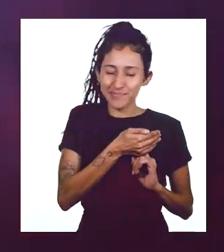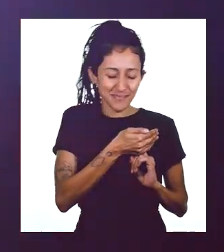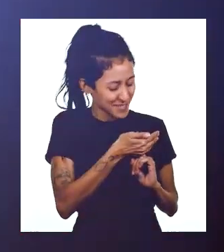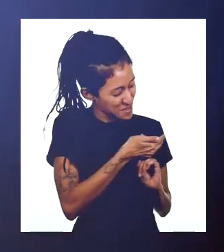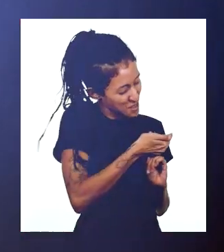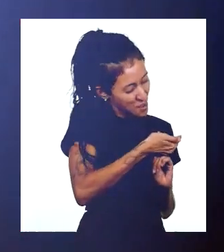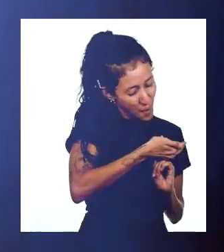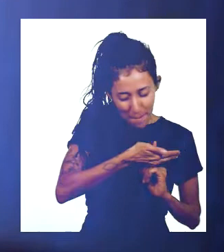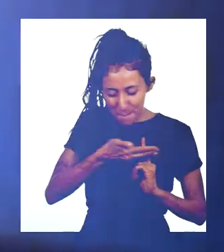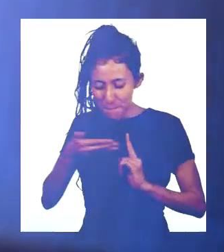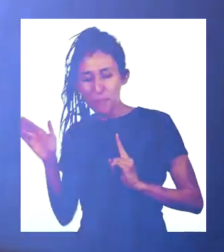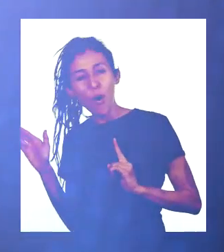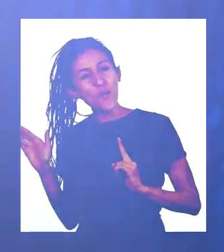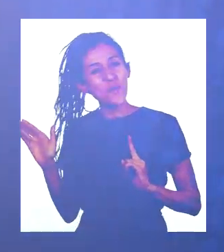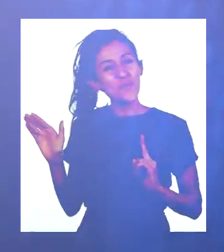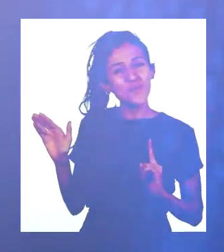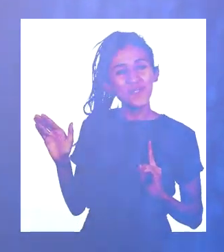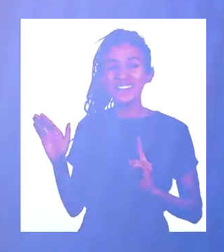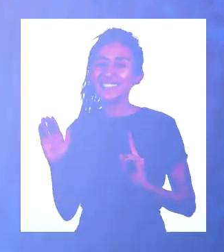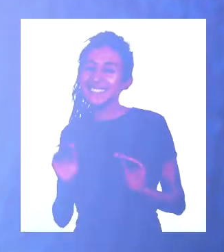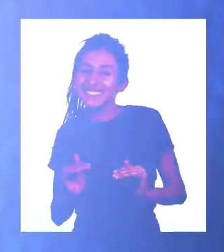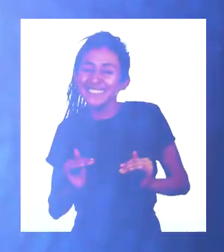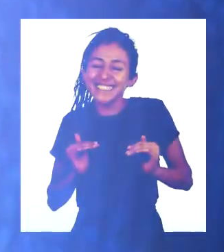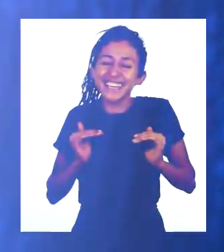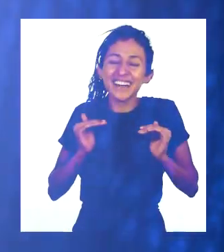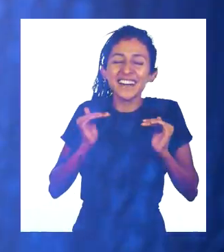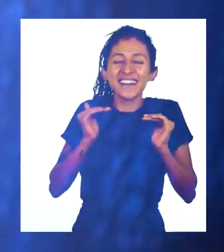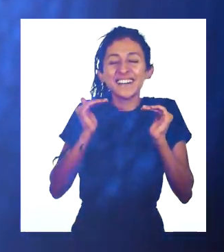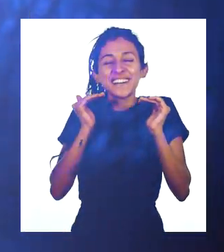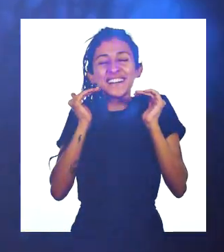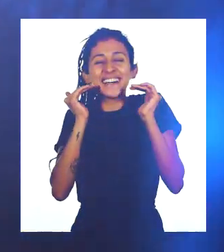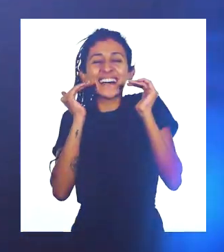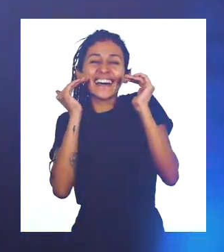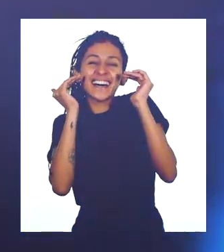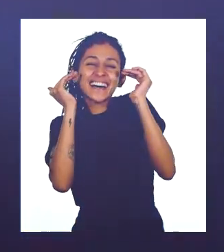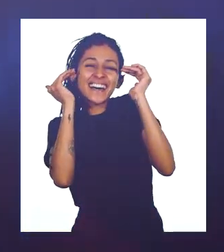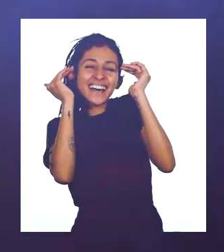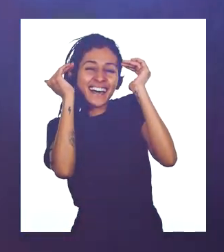É a porção melhor que trago em mim agora